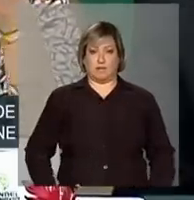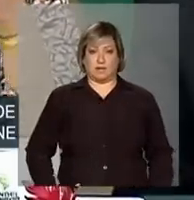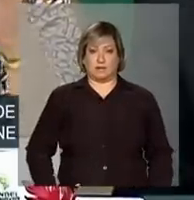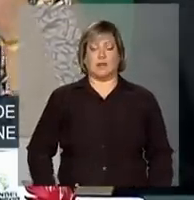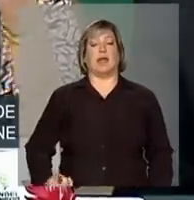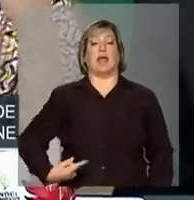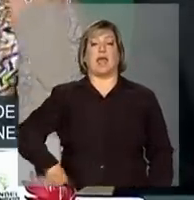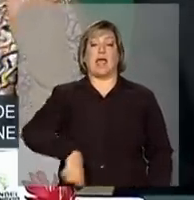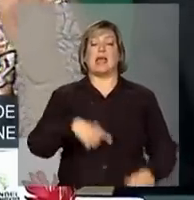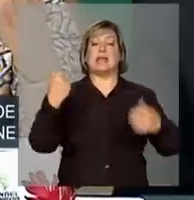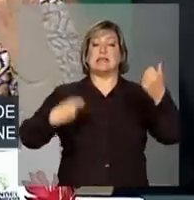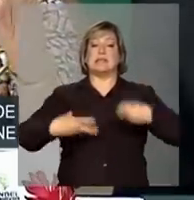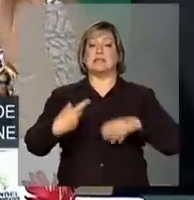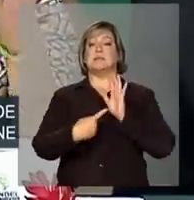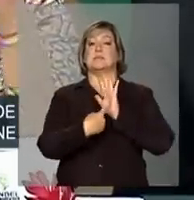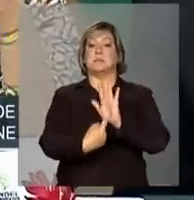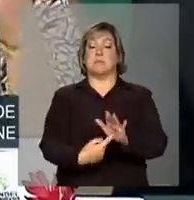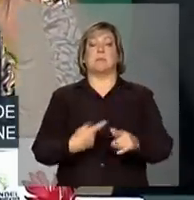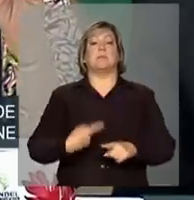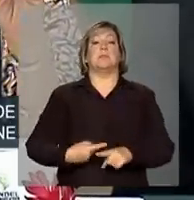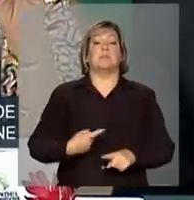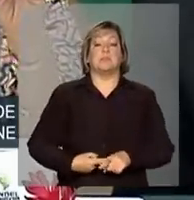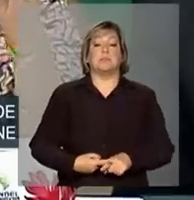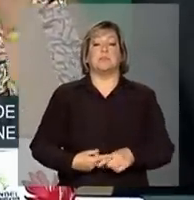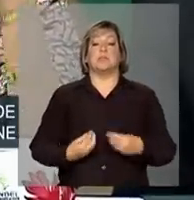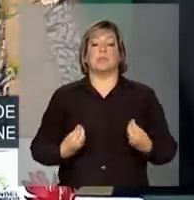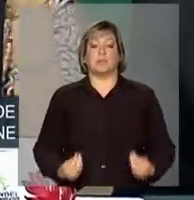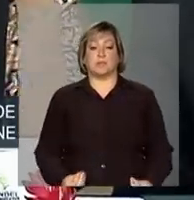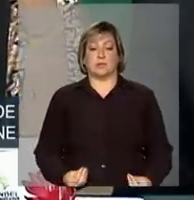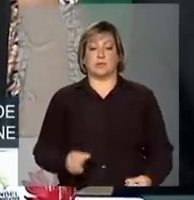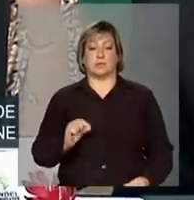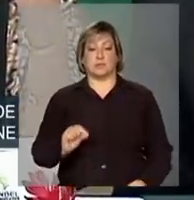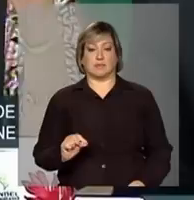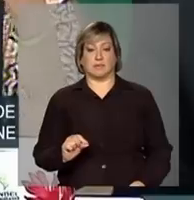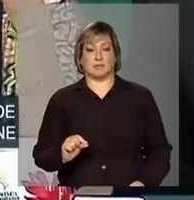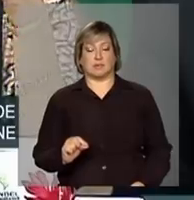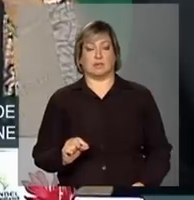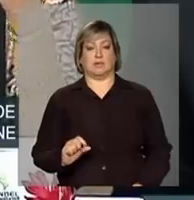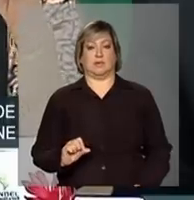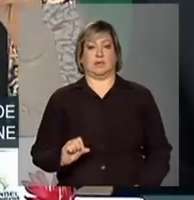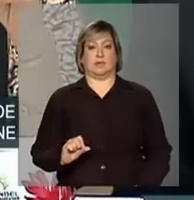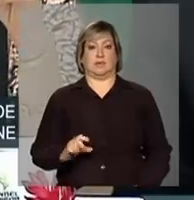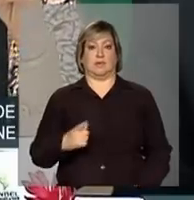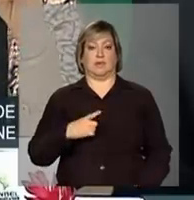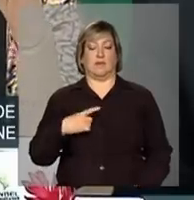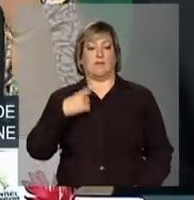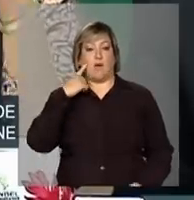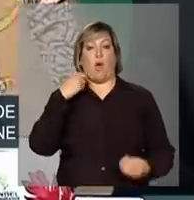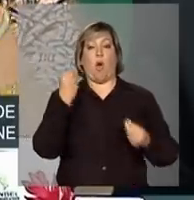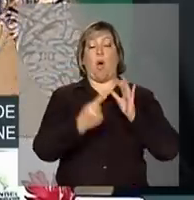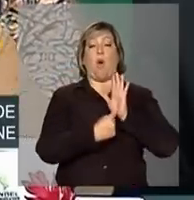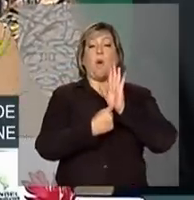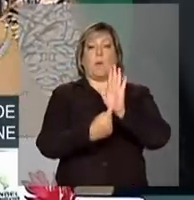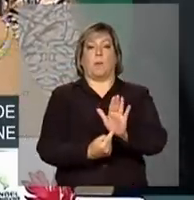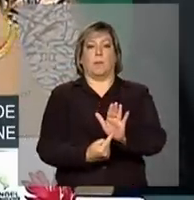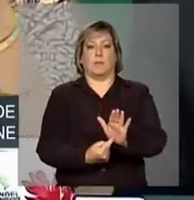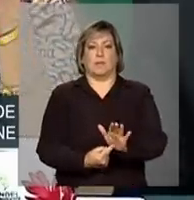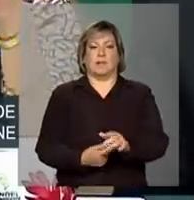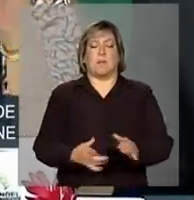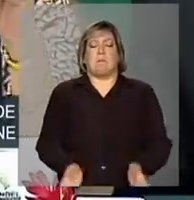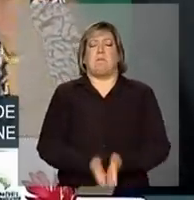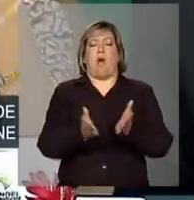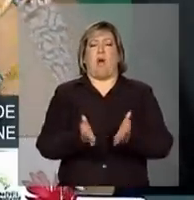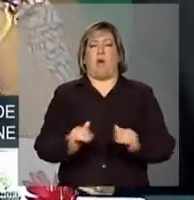explicam porque a face, a cara da miséria nessa região,